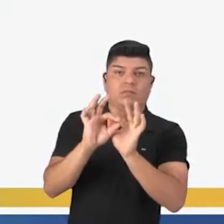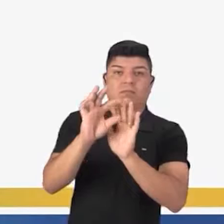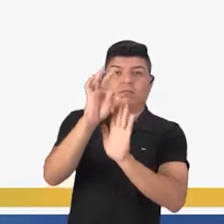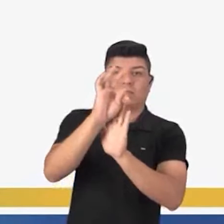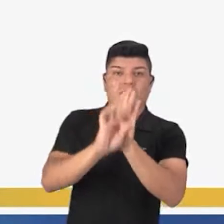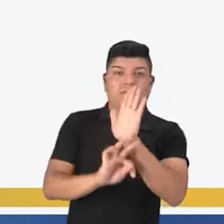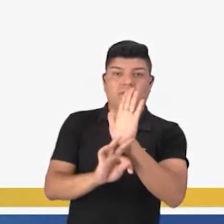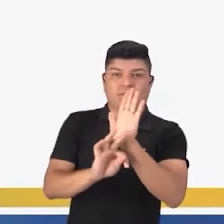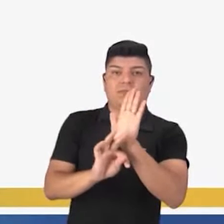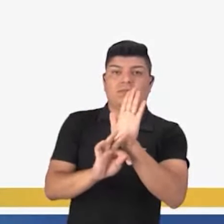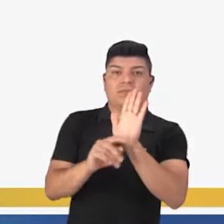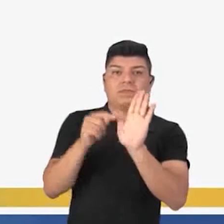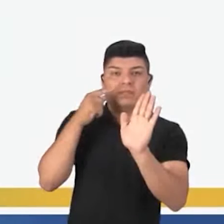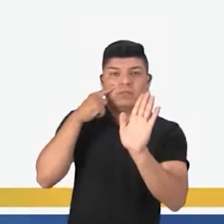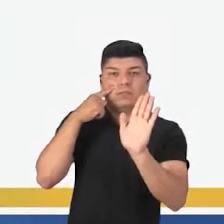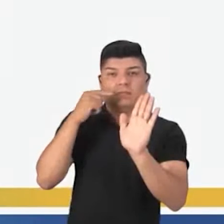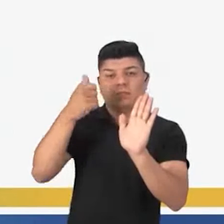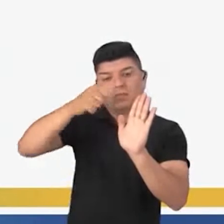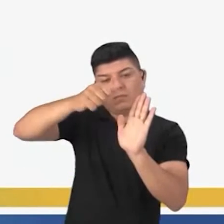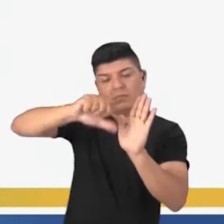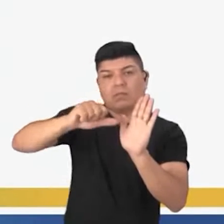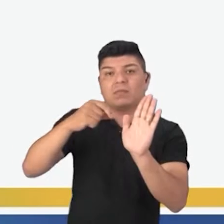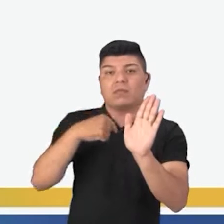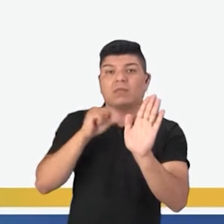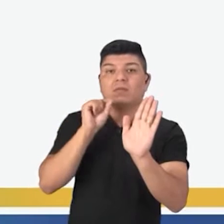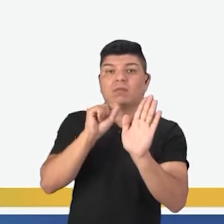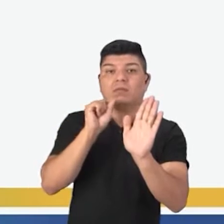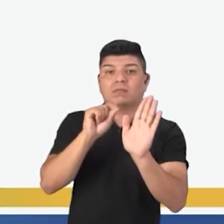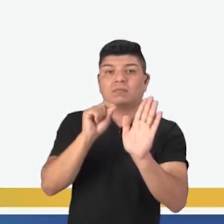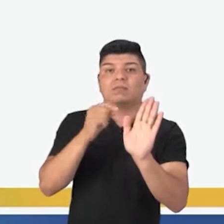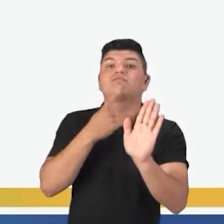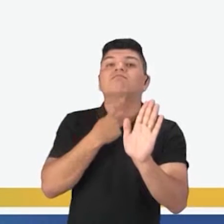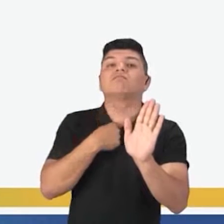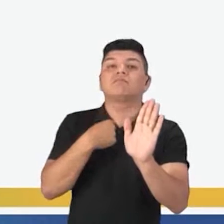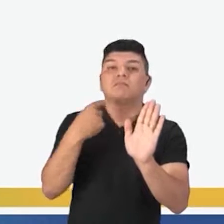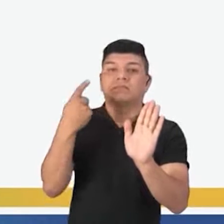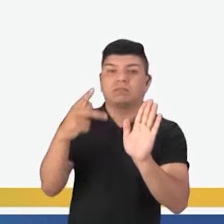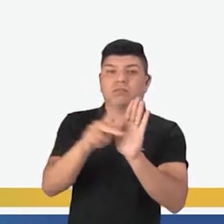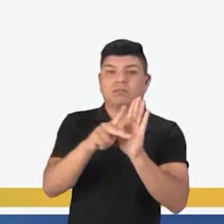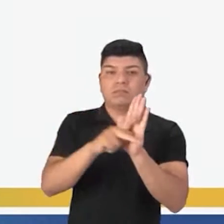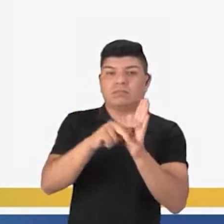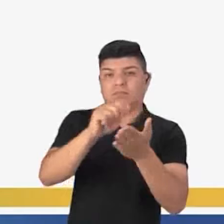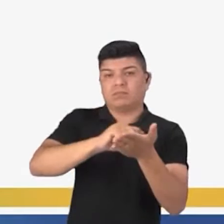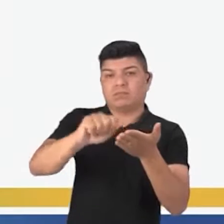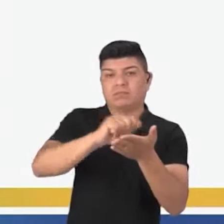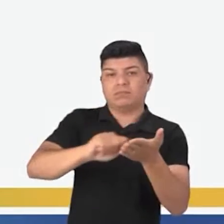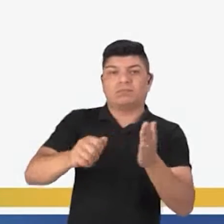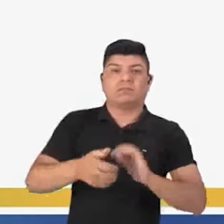partes do texto, conferindo a elas a intenção desejada pelo autor.